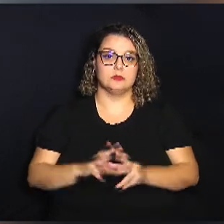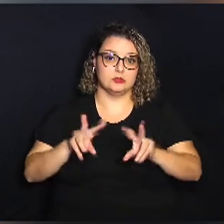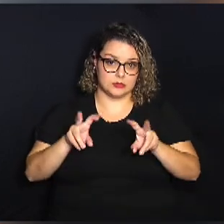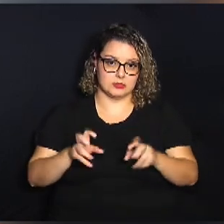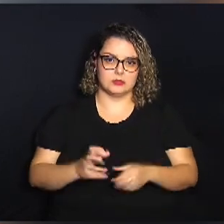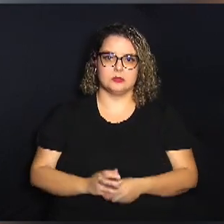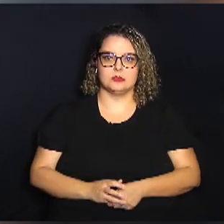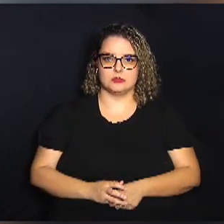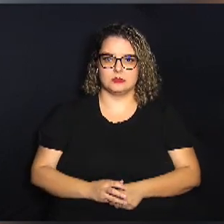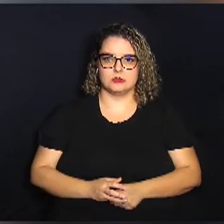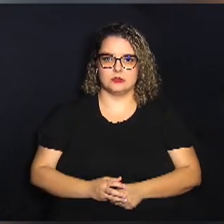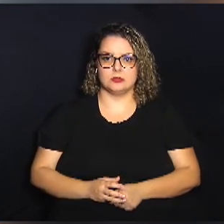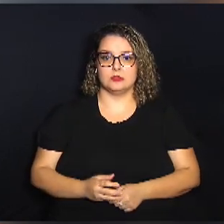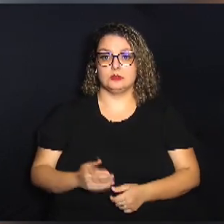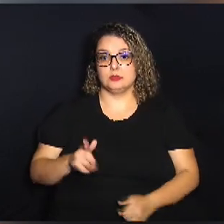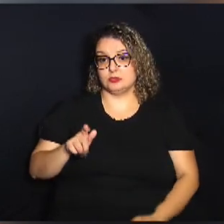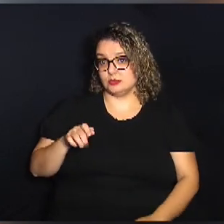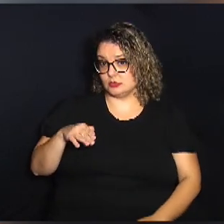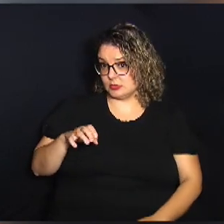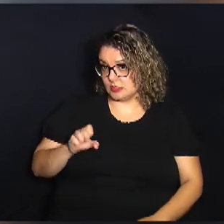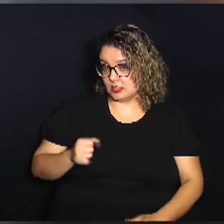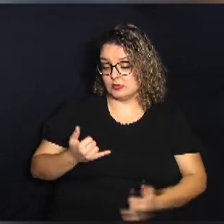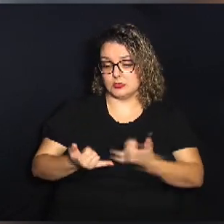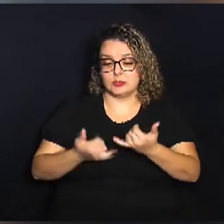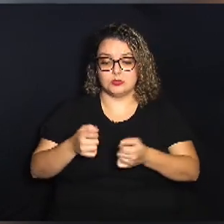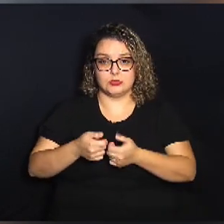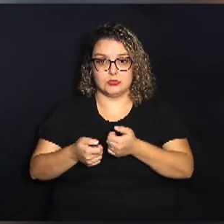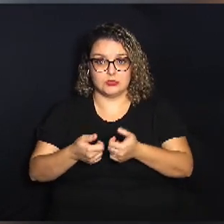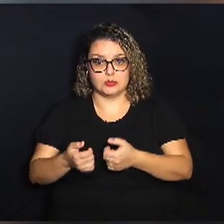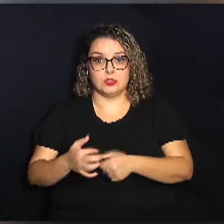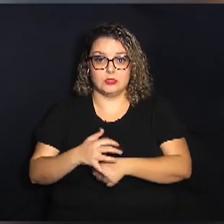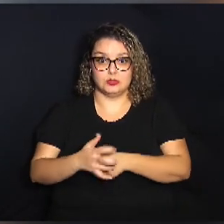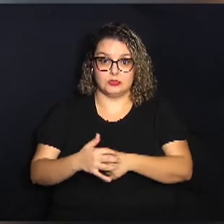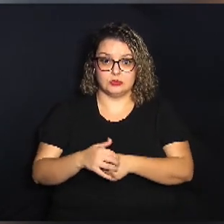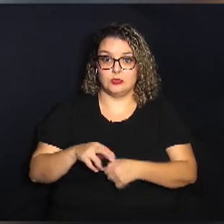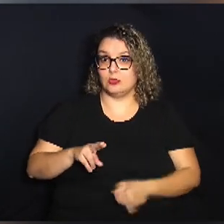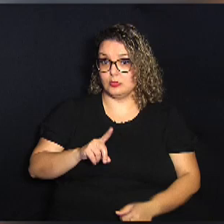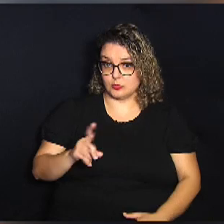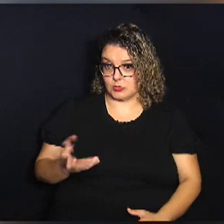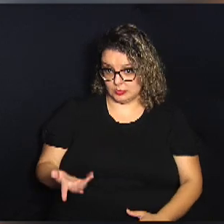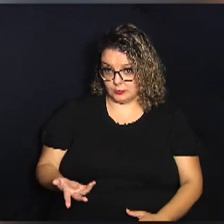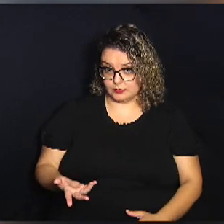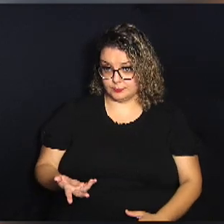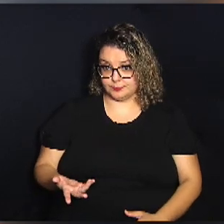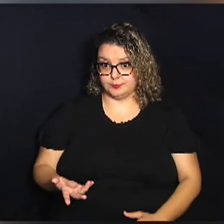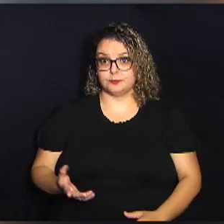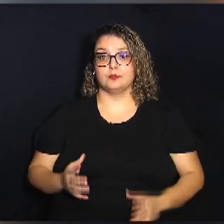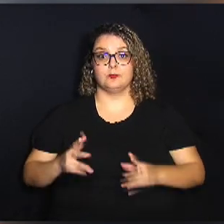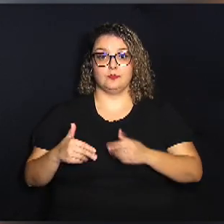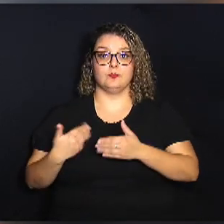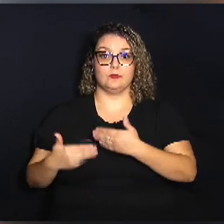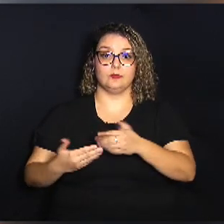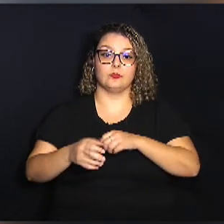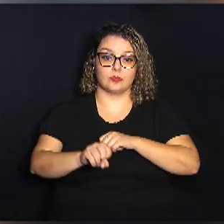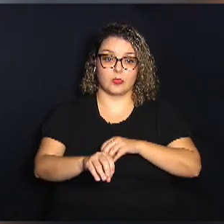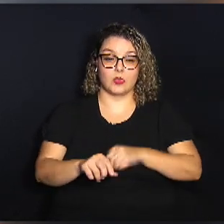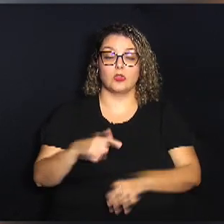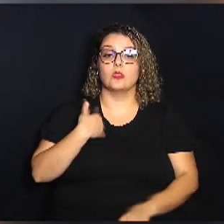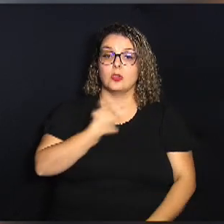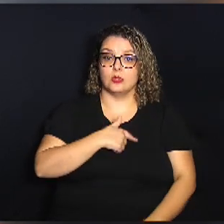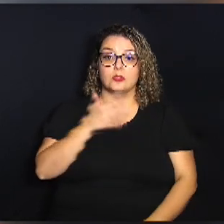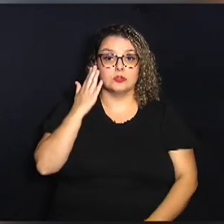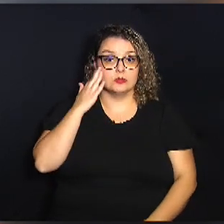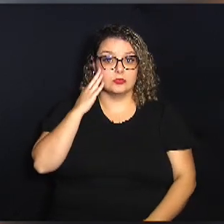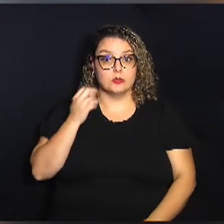dos games, dos jogos eletrônicos ou não, para todo o processo educativo. A gente sabe quantas